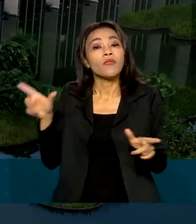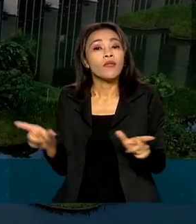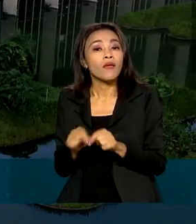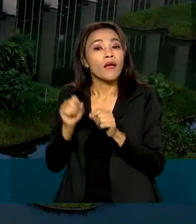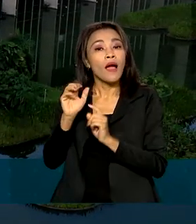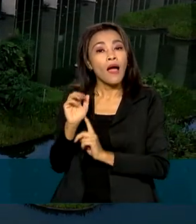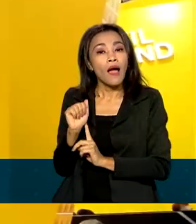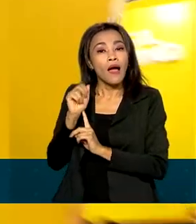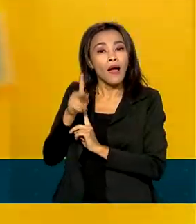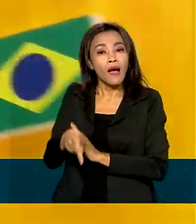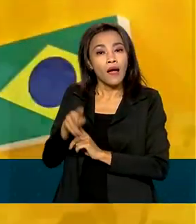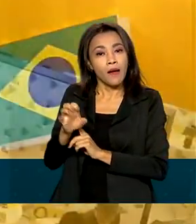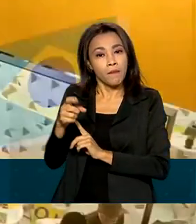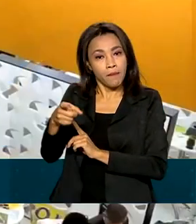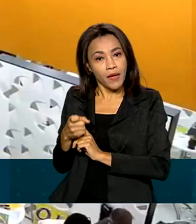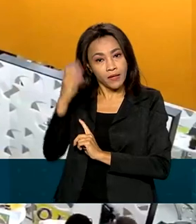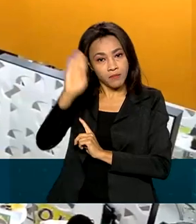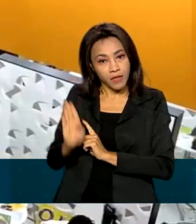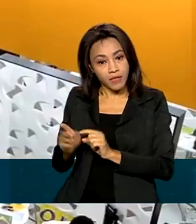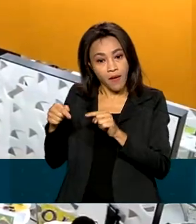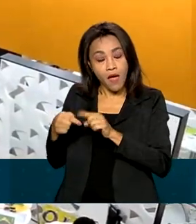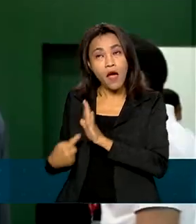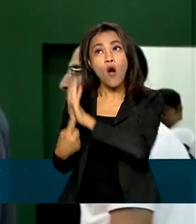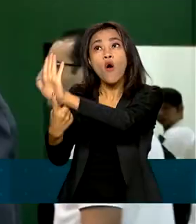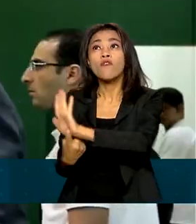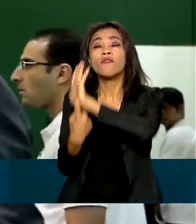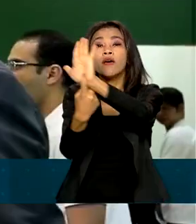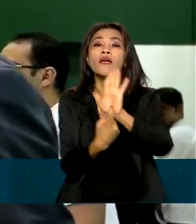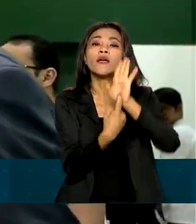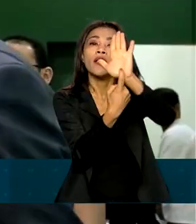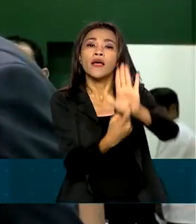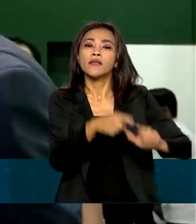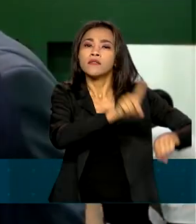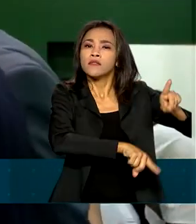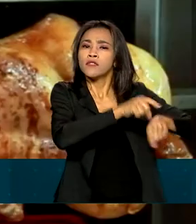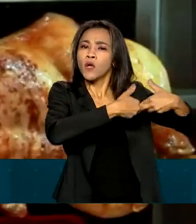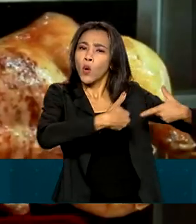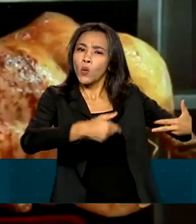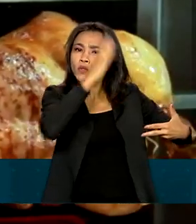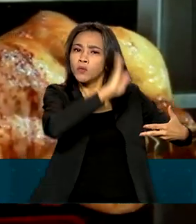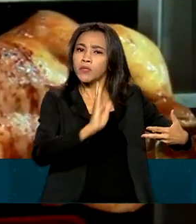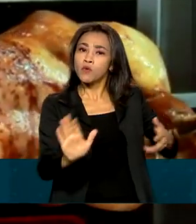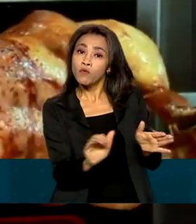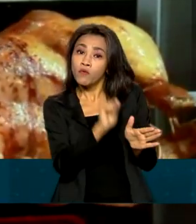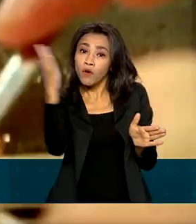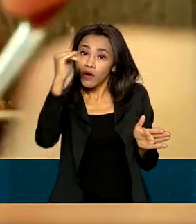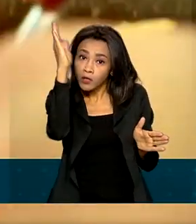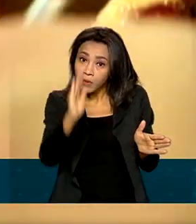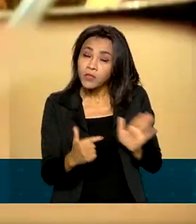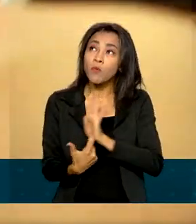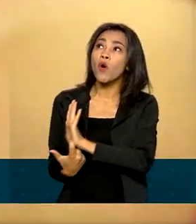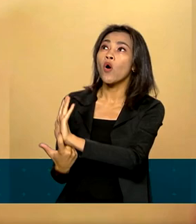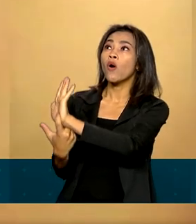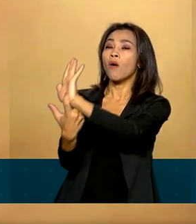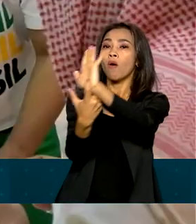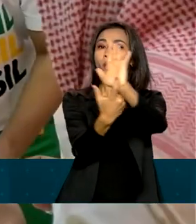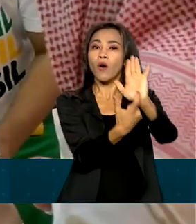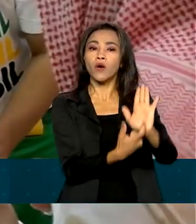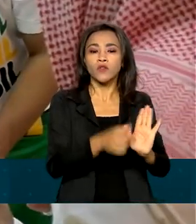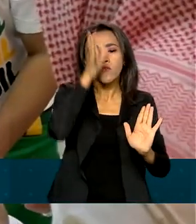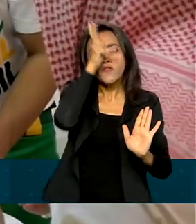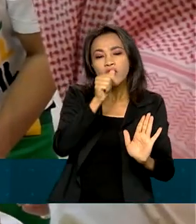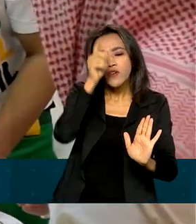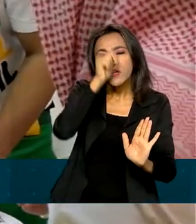Relações Exteriores, promove os produtos e serviços brasileiros no exterior, inclusive com a exposição do frango em